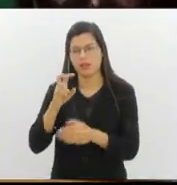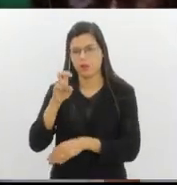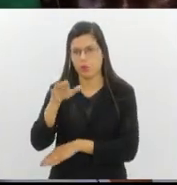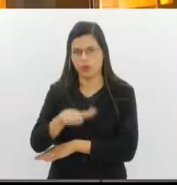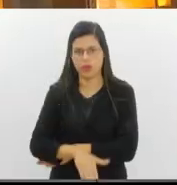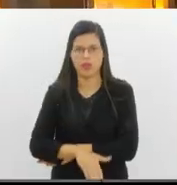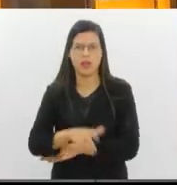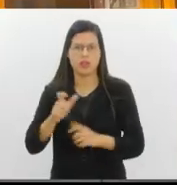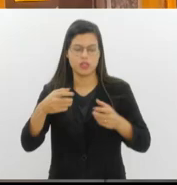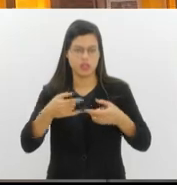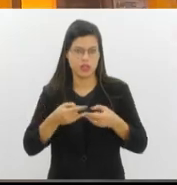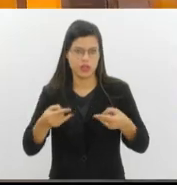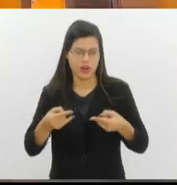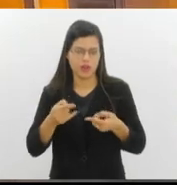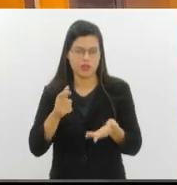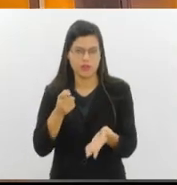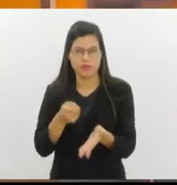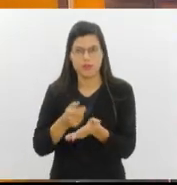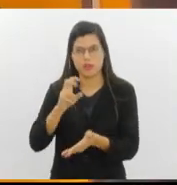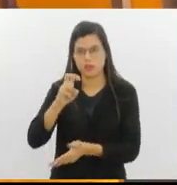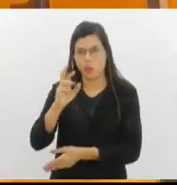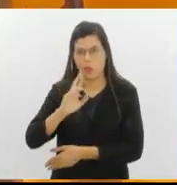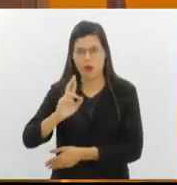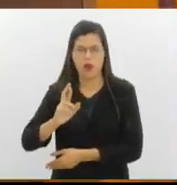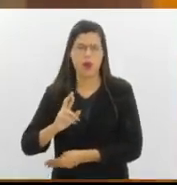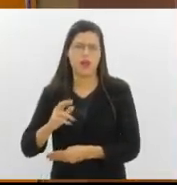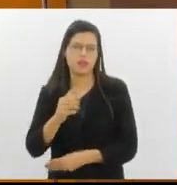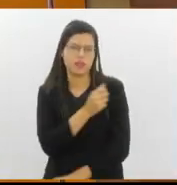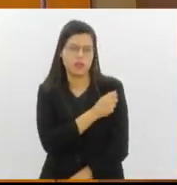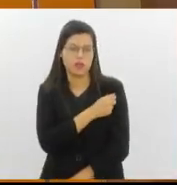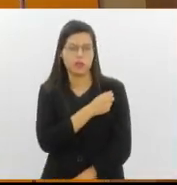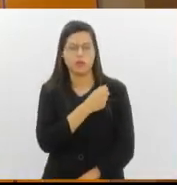partir de R$ 10. Estudantes da rede pública não pagam.